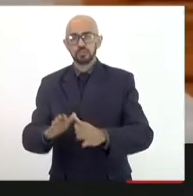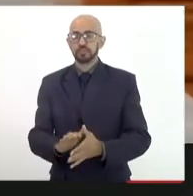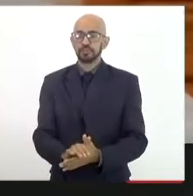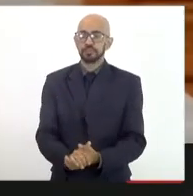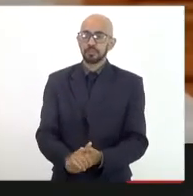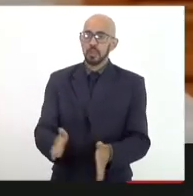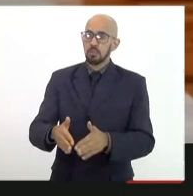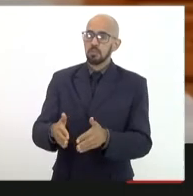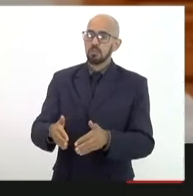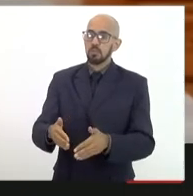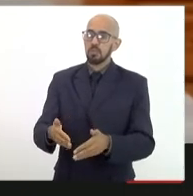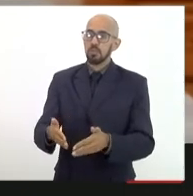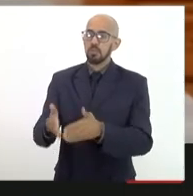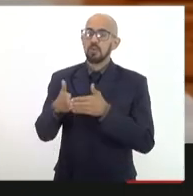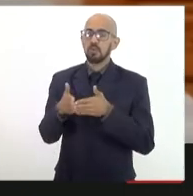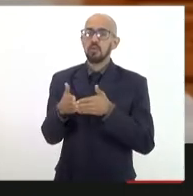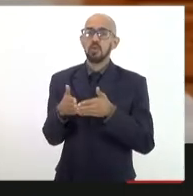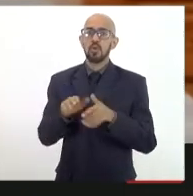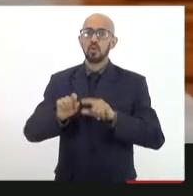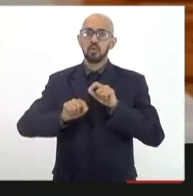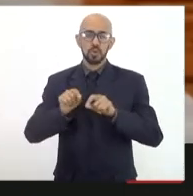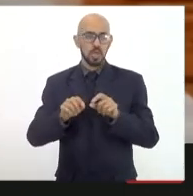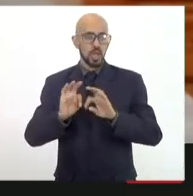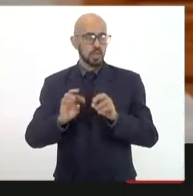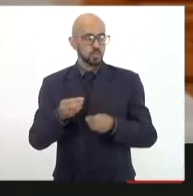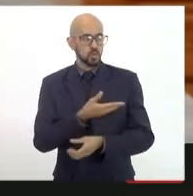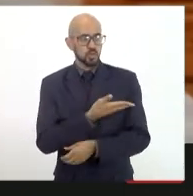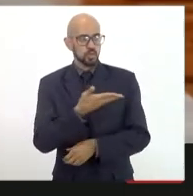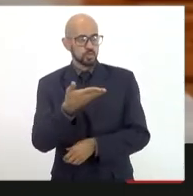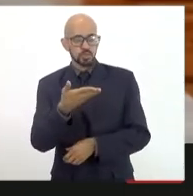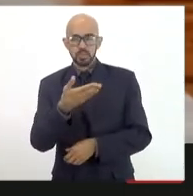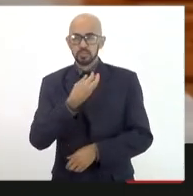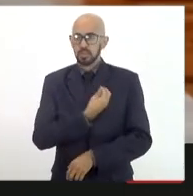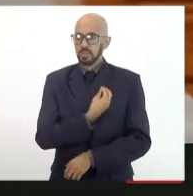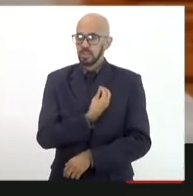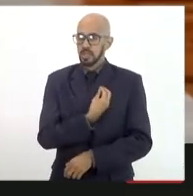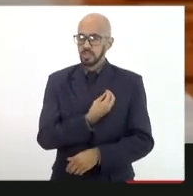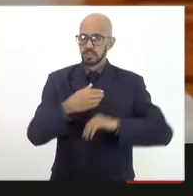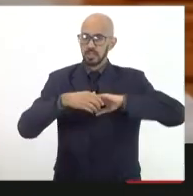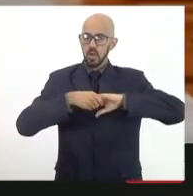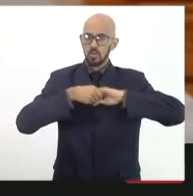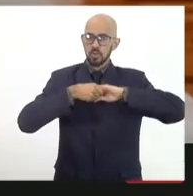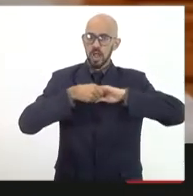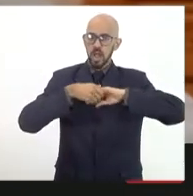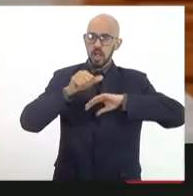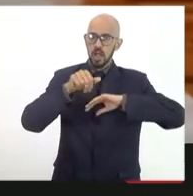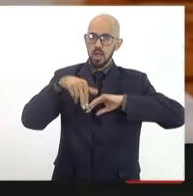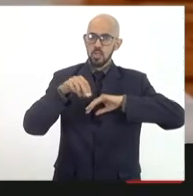por gentileza dos presentes, saudar o Antônio Nóbrega aí, nosso reitor,